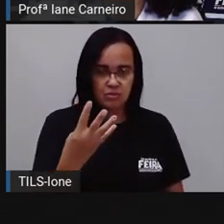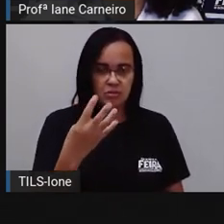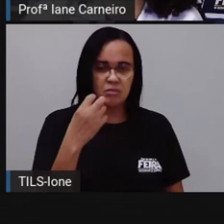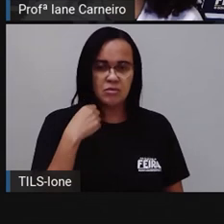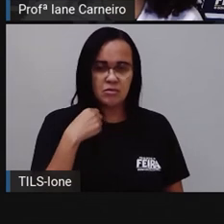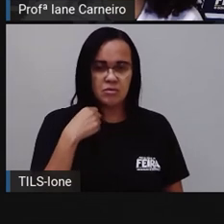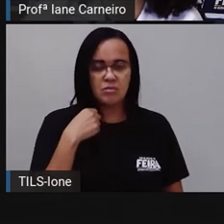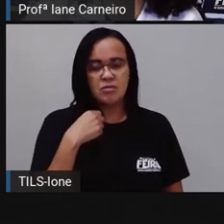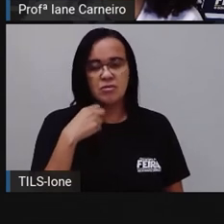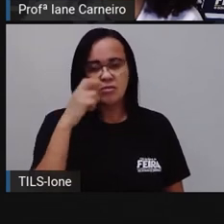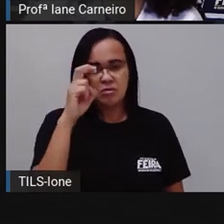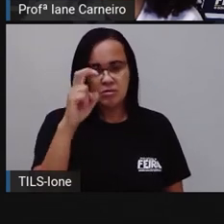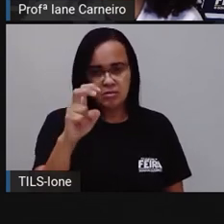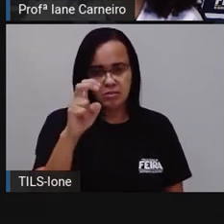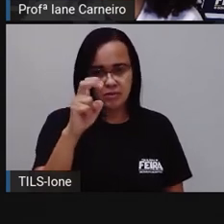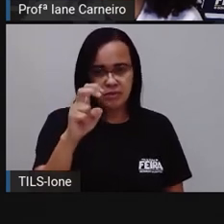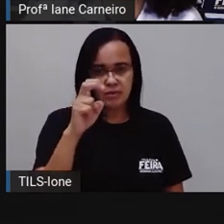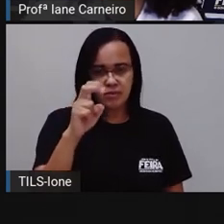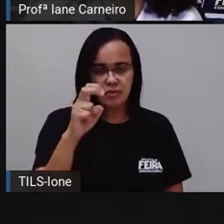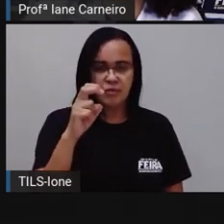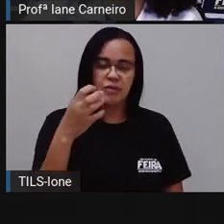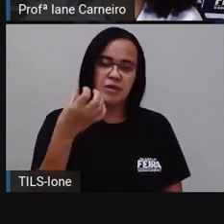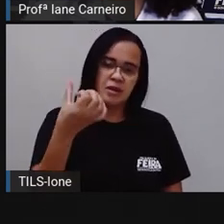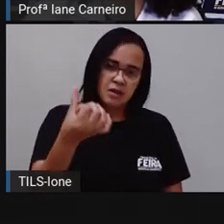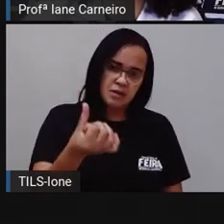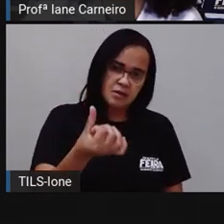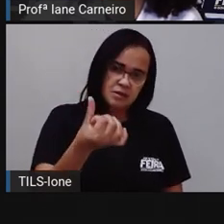quatro, cinco,